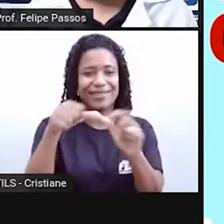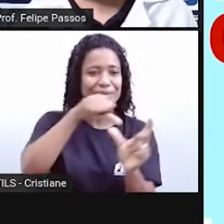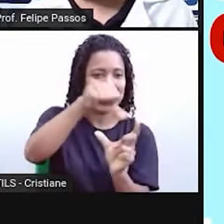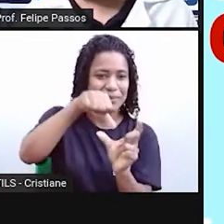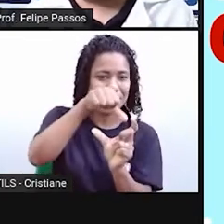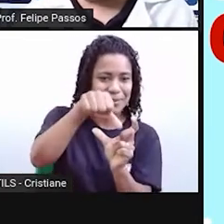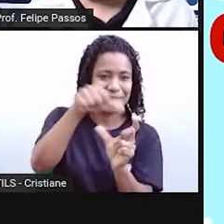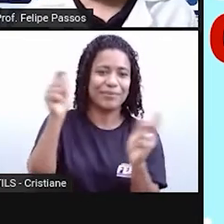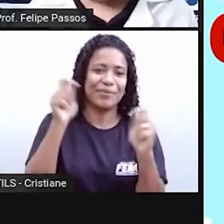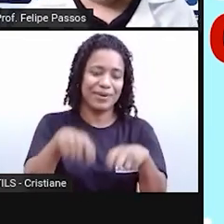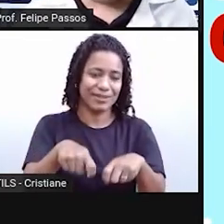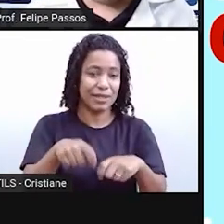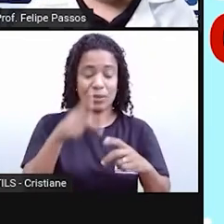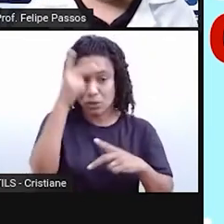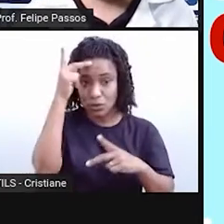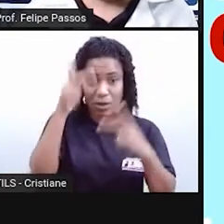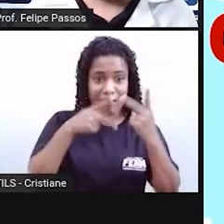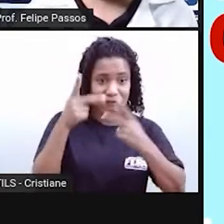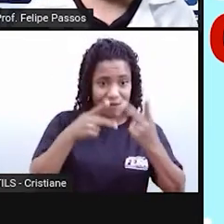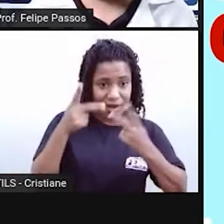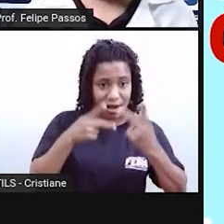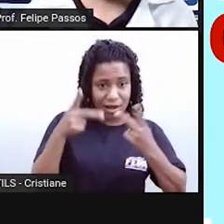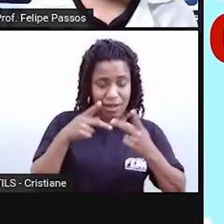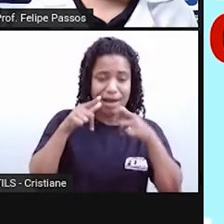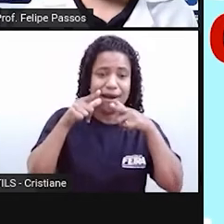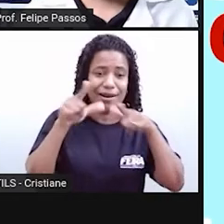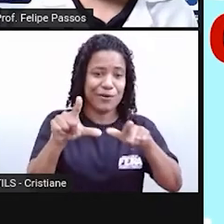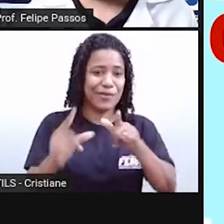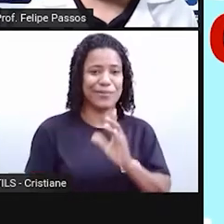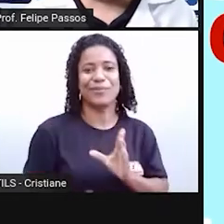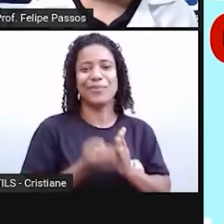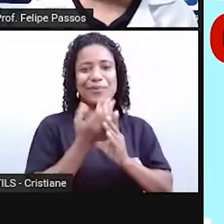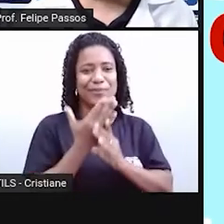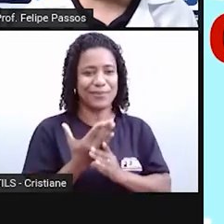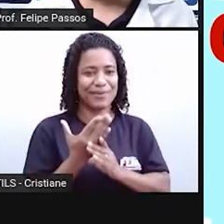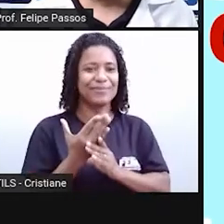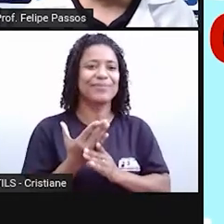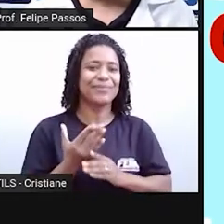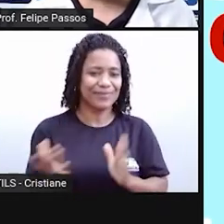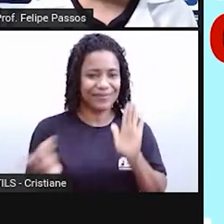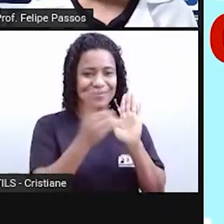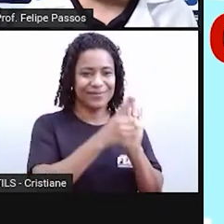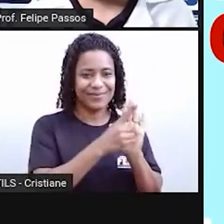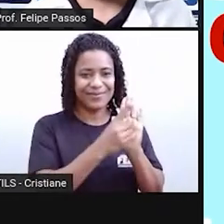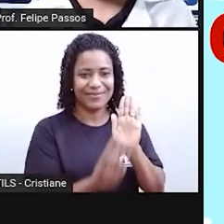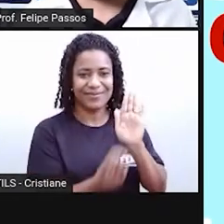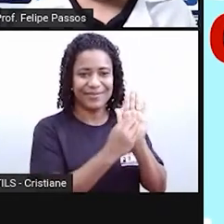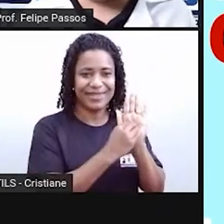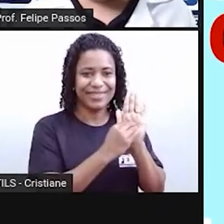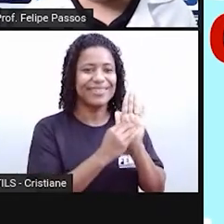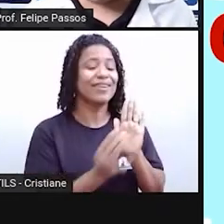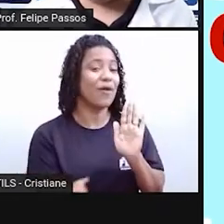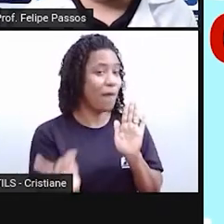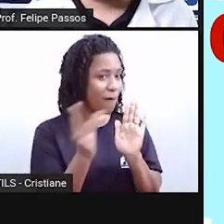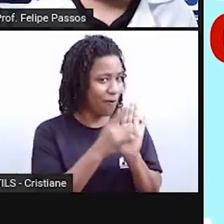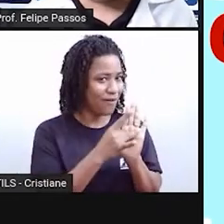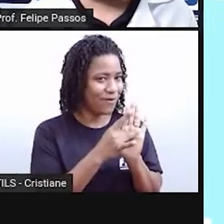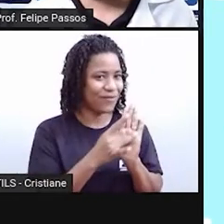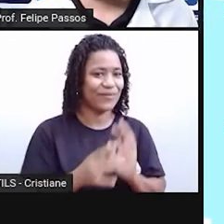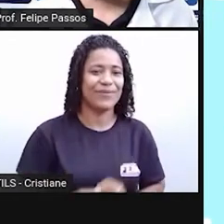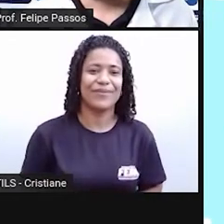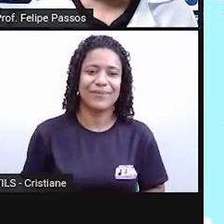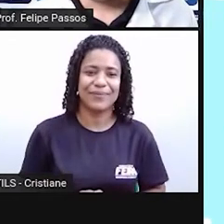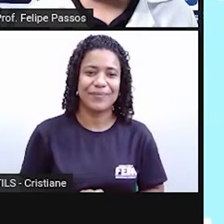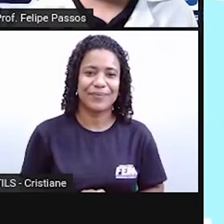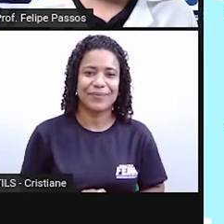falante faz a língua. Conforme ele vai utilizando uma palavra, essa palavra vai acabar se tornando oficial, vai entrar para o dicionário, tá?